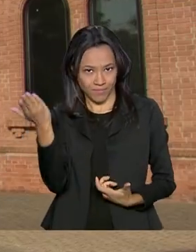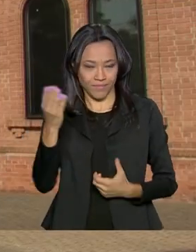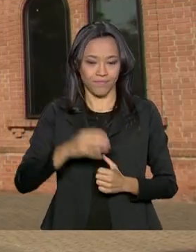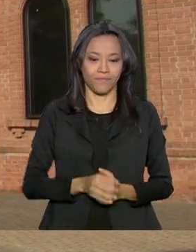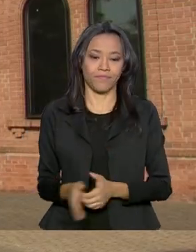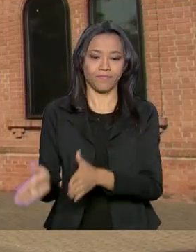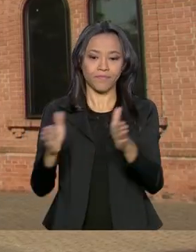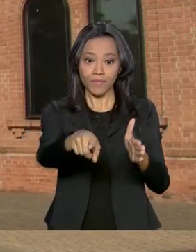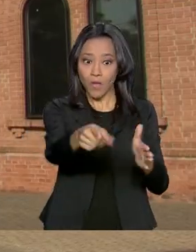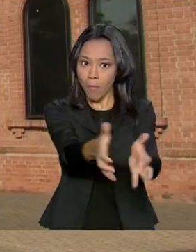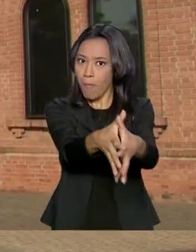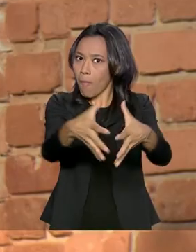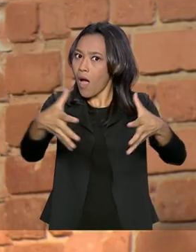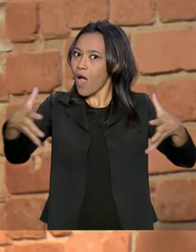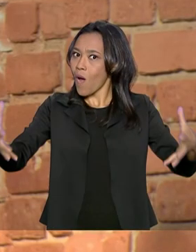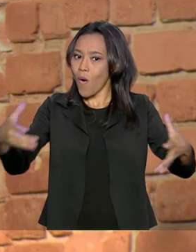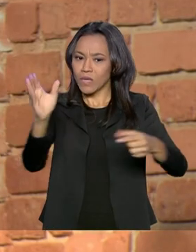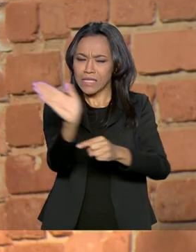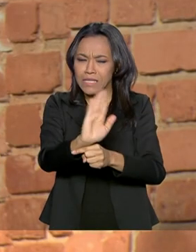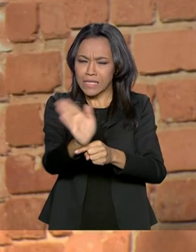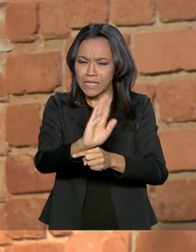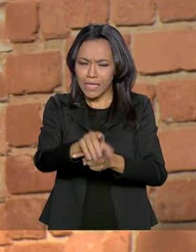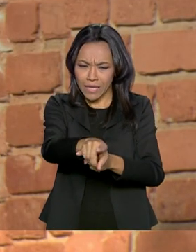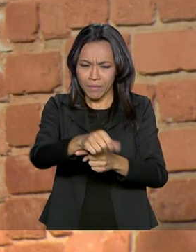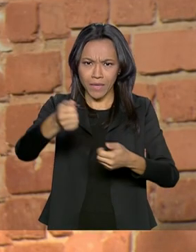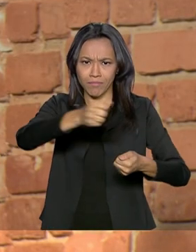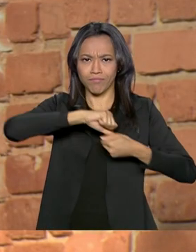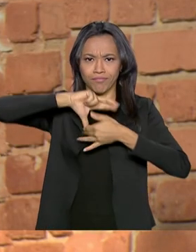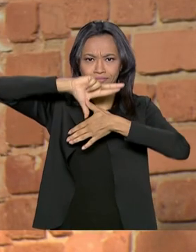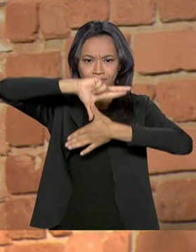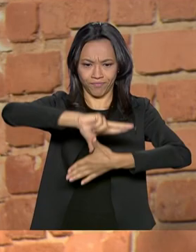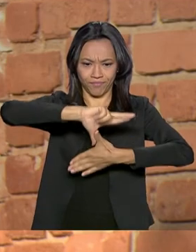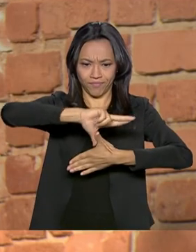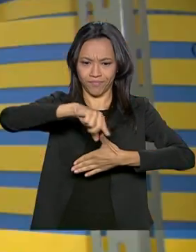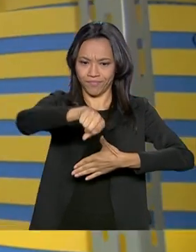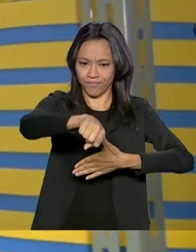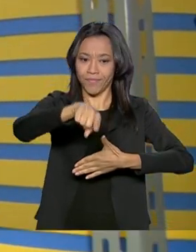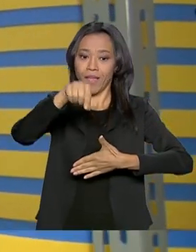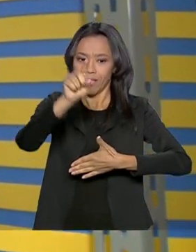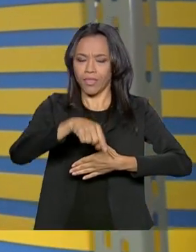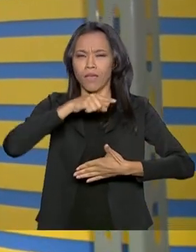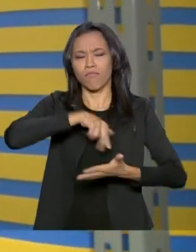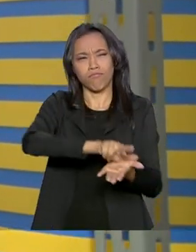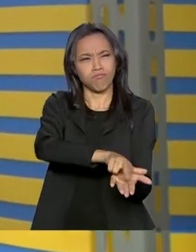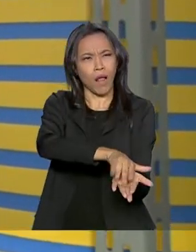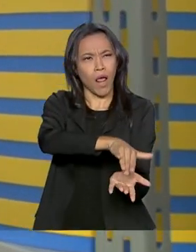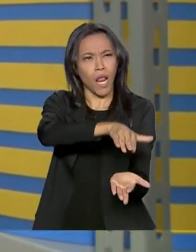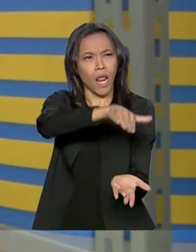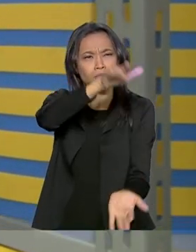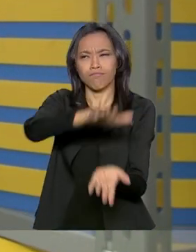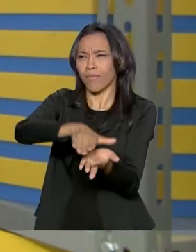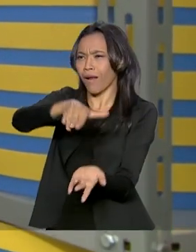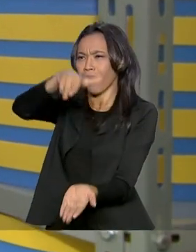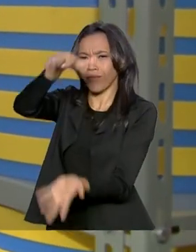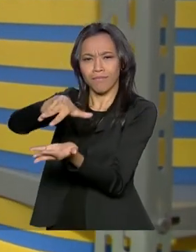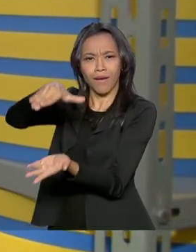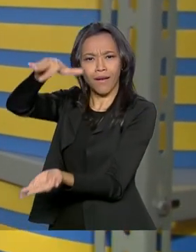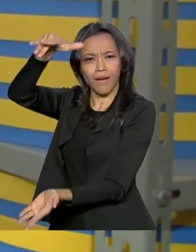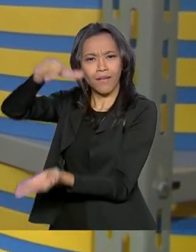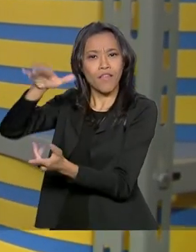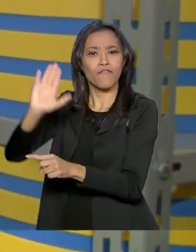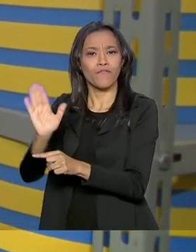Considerado o maior acervo de cinema da América Latina, a Cinemateca Brasileira reúne milhares de filmes e documentos